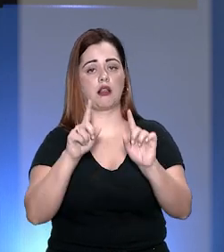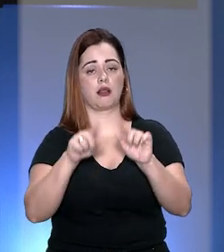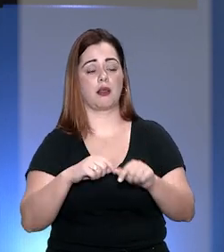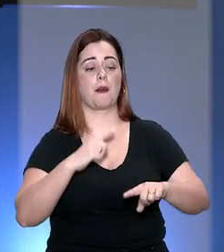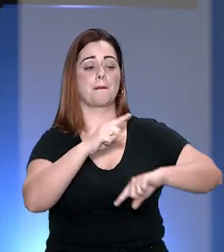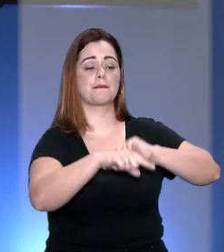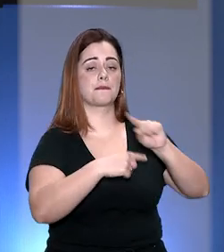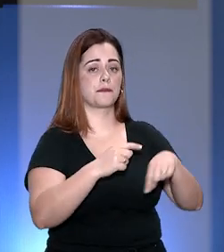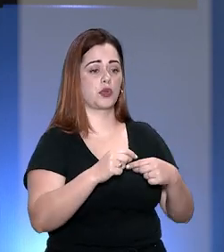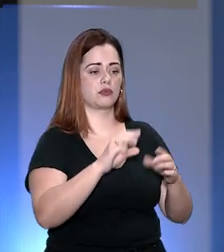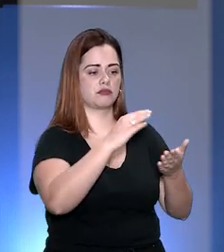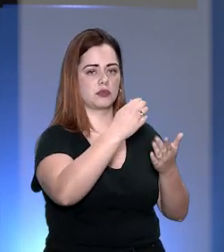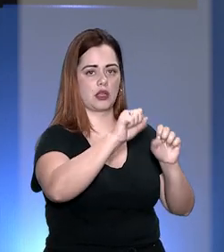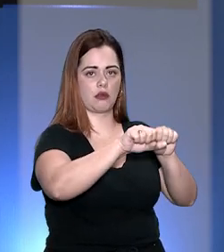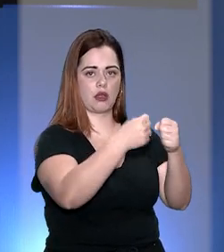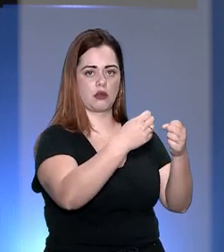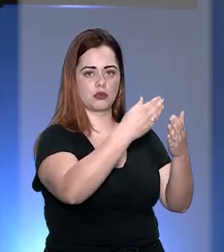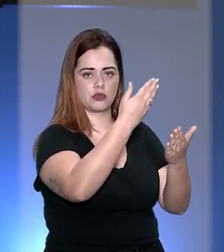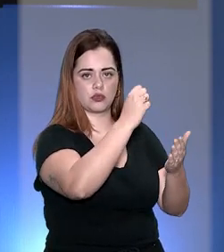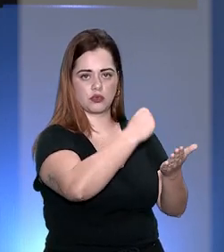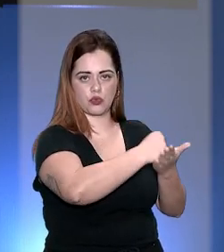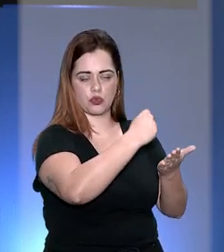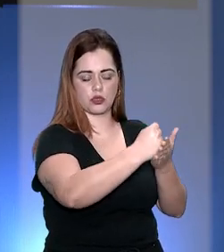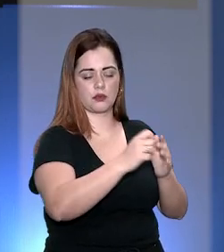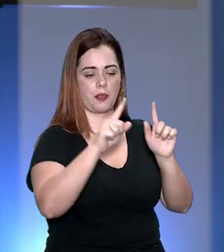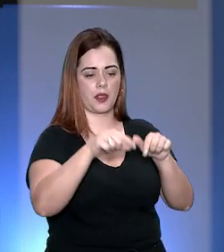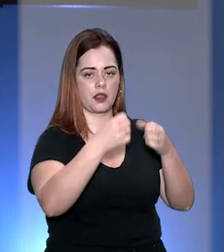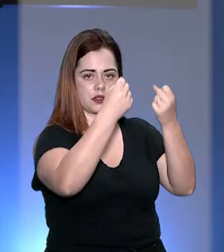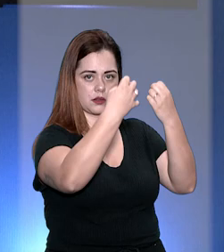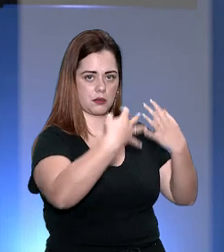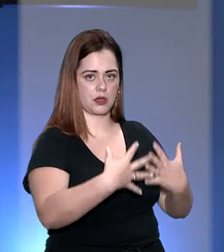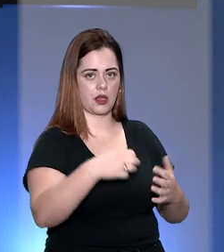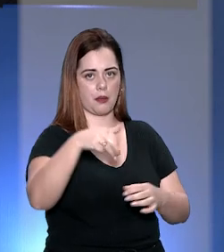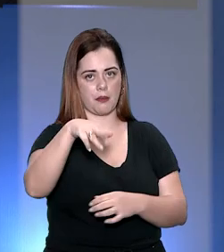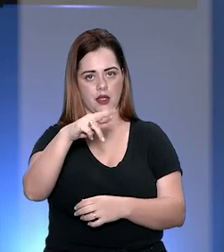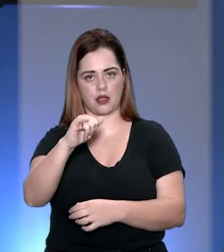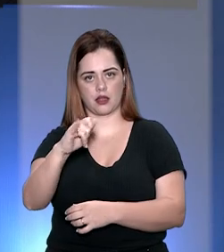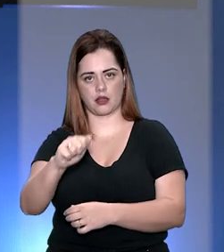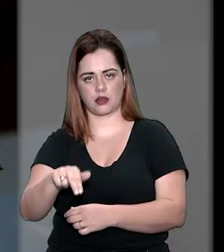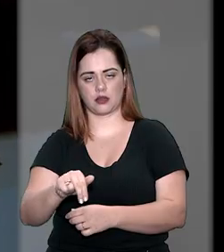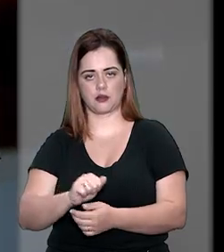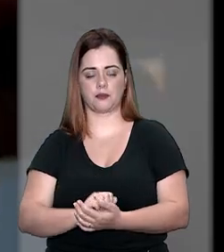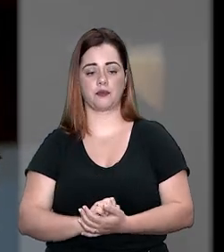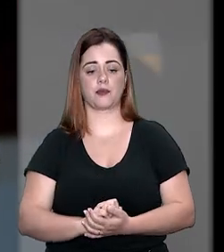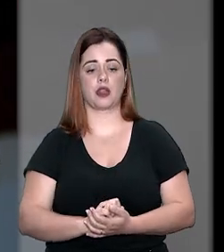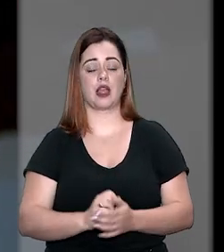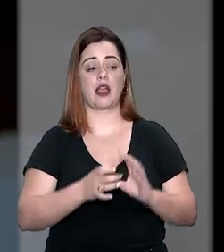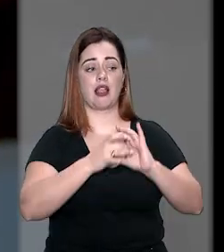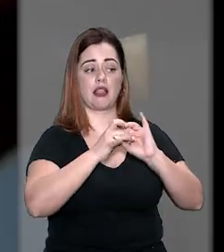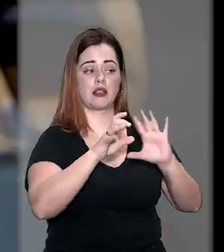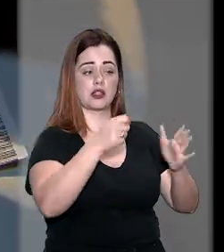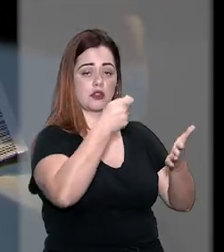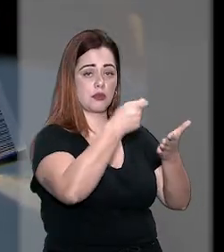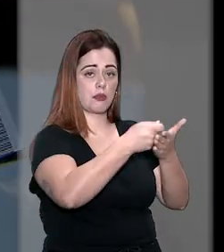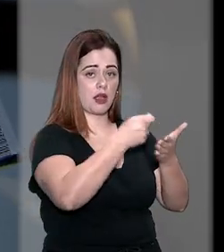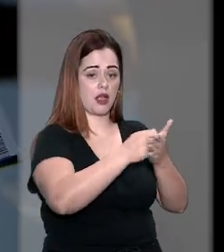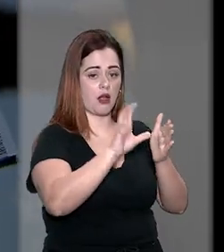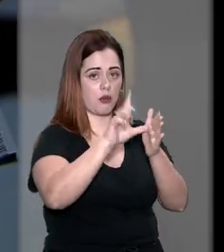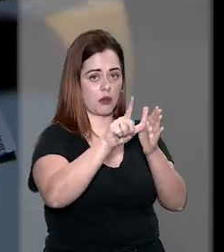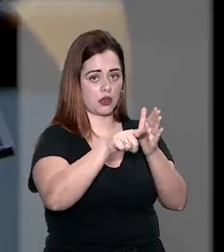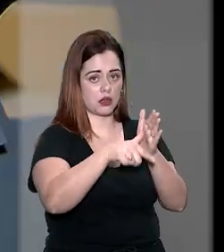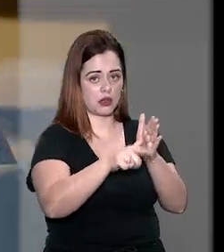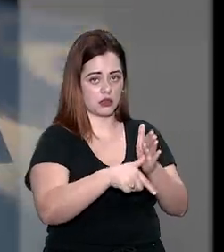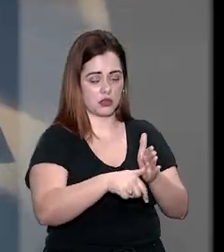após rescisão do contrato. Quem explica é a repórter Marina Campos. Deixar de pagar ou